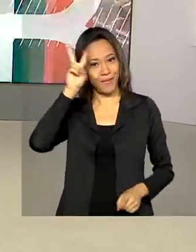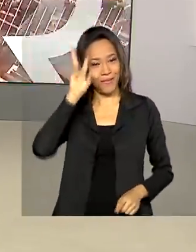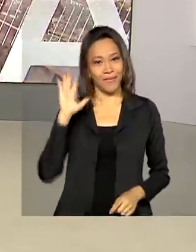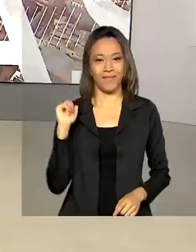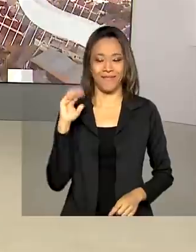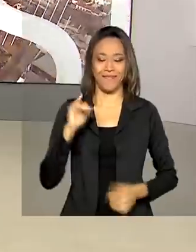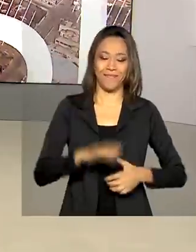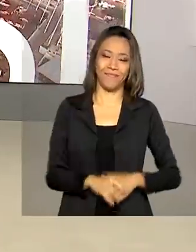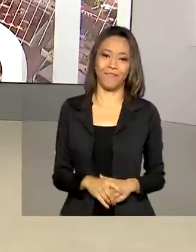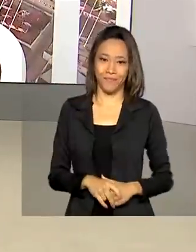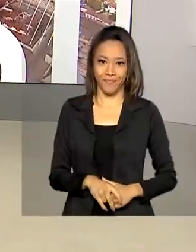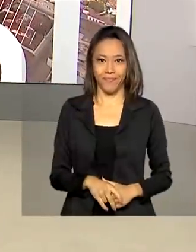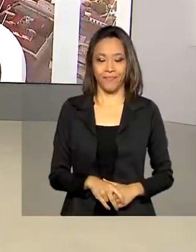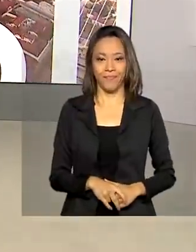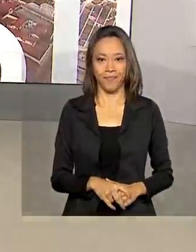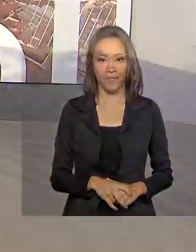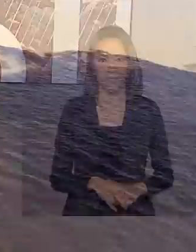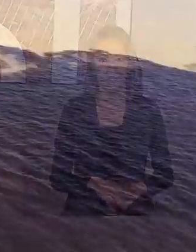Até lá.